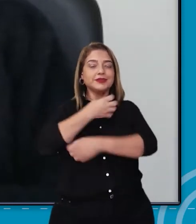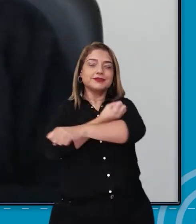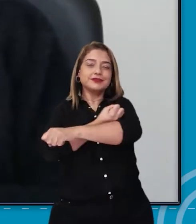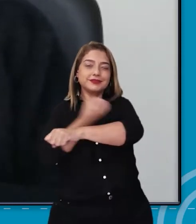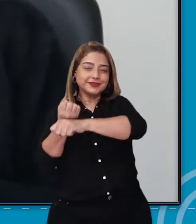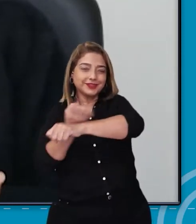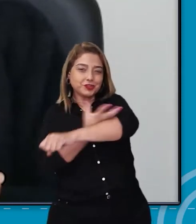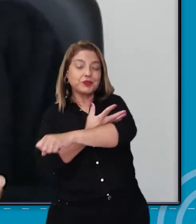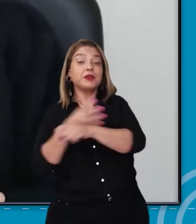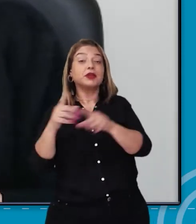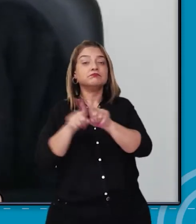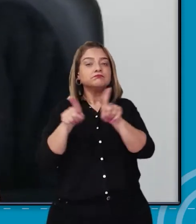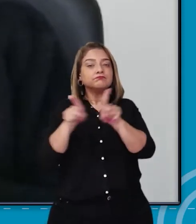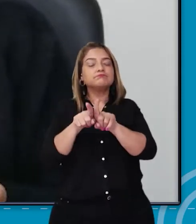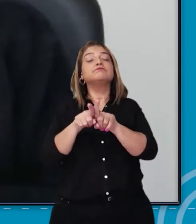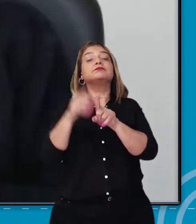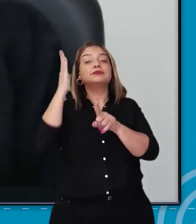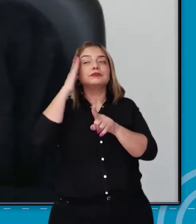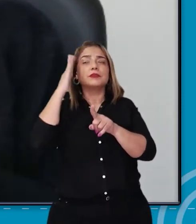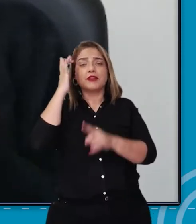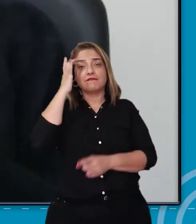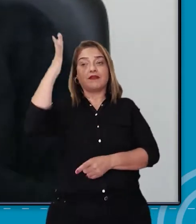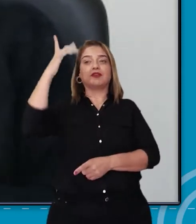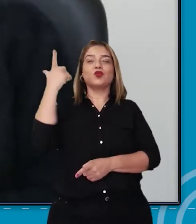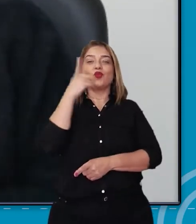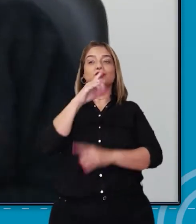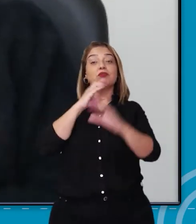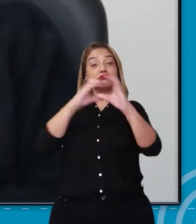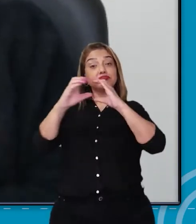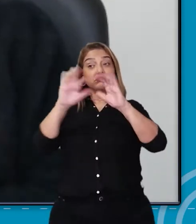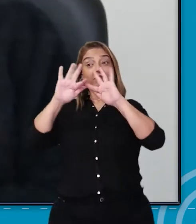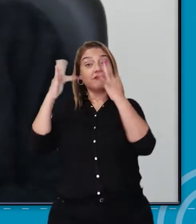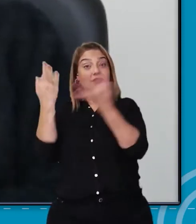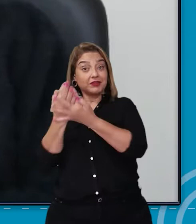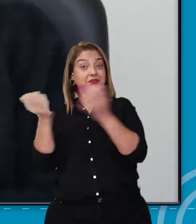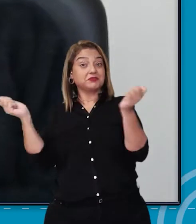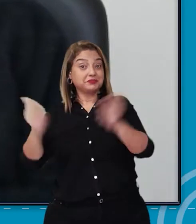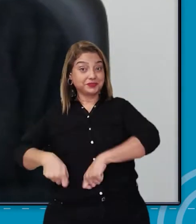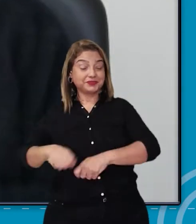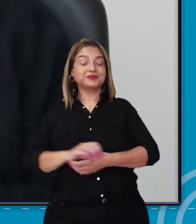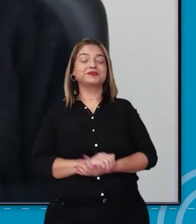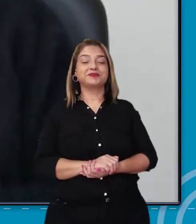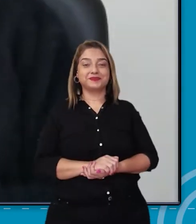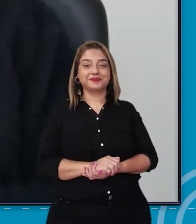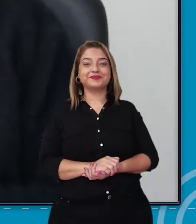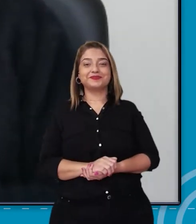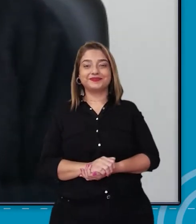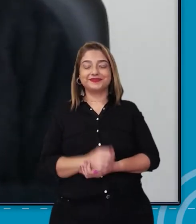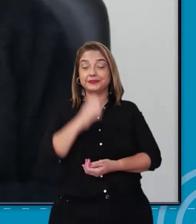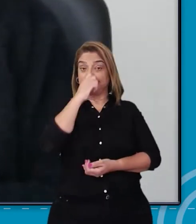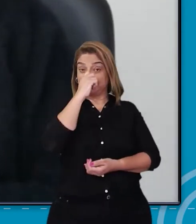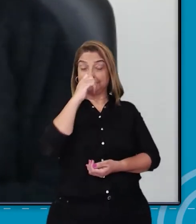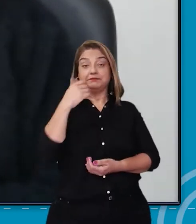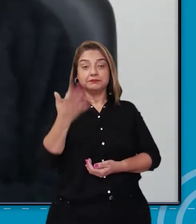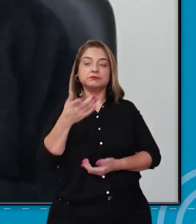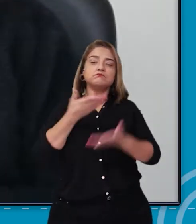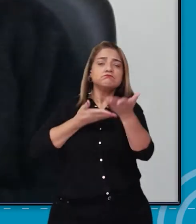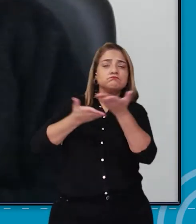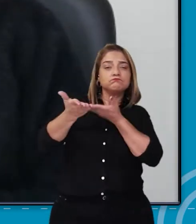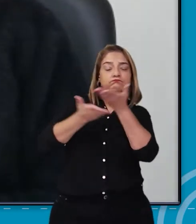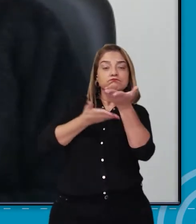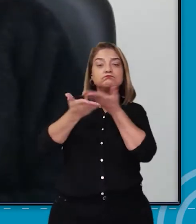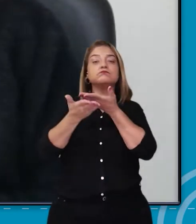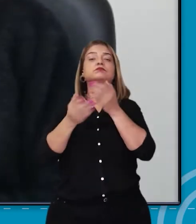facilitar a comunicação também em casa com a família. Então, essa interação